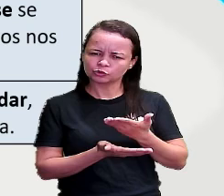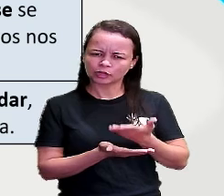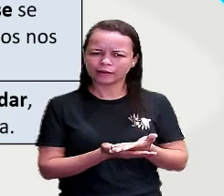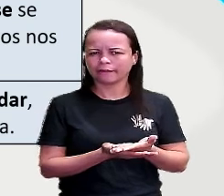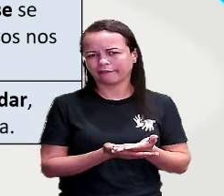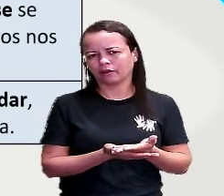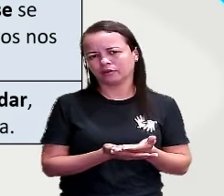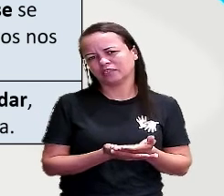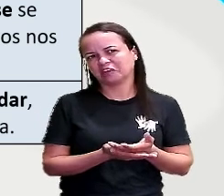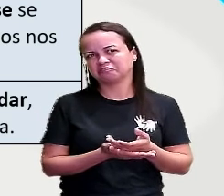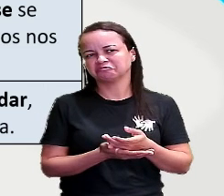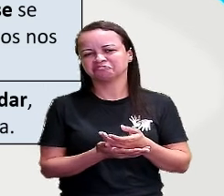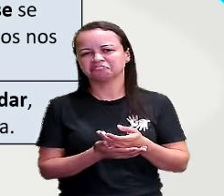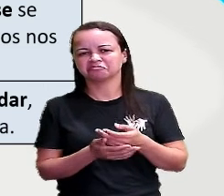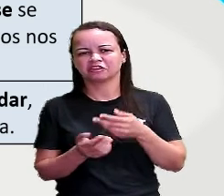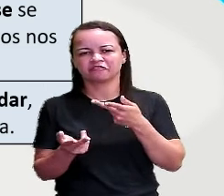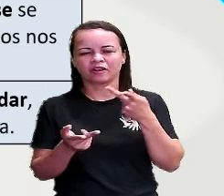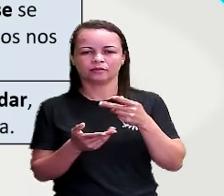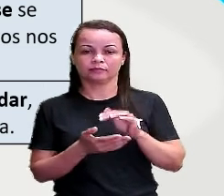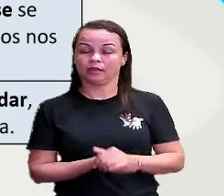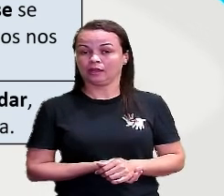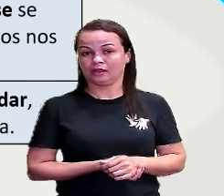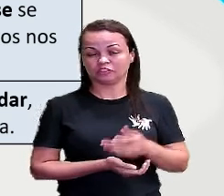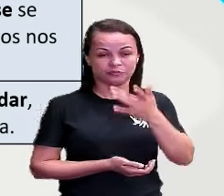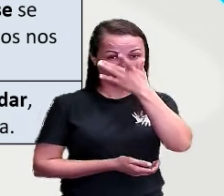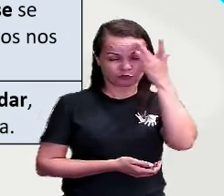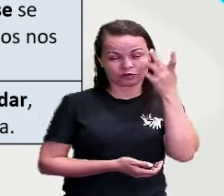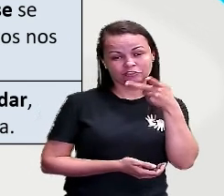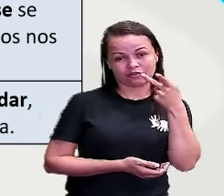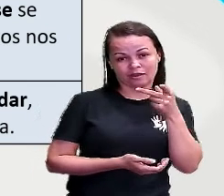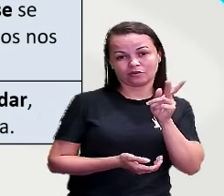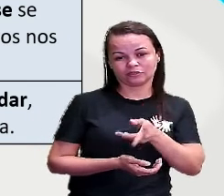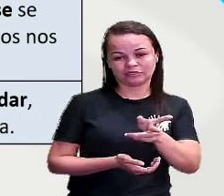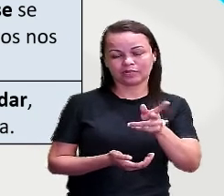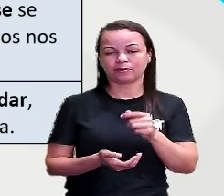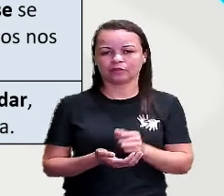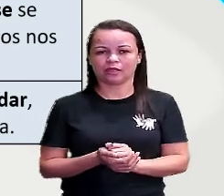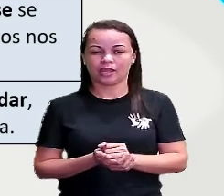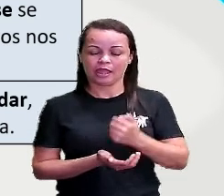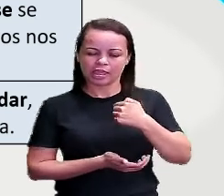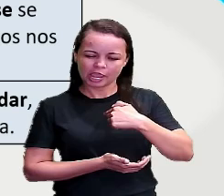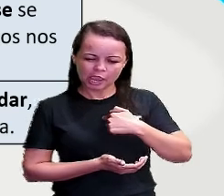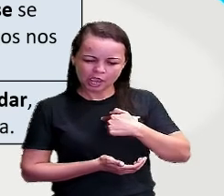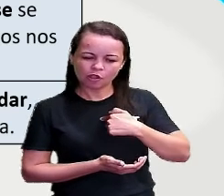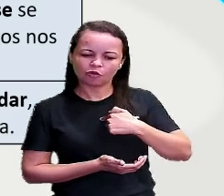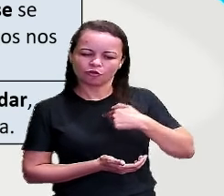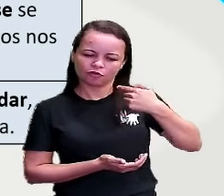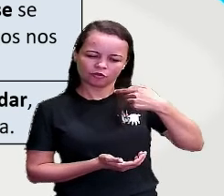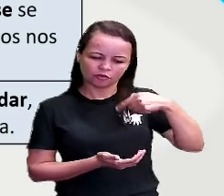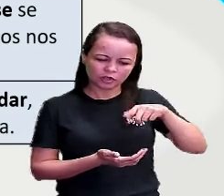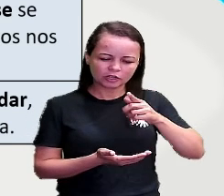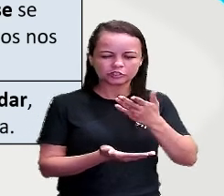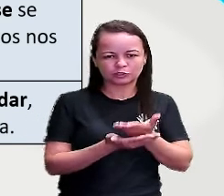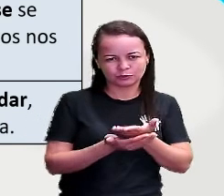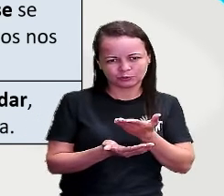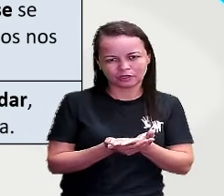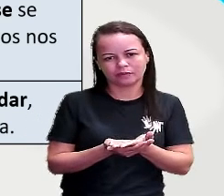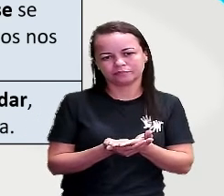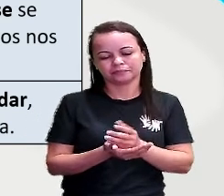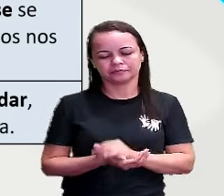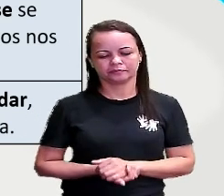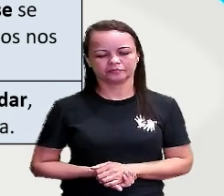Geralmente, as pessoas falam. Eu vou estudar. Então, aí é um futuro do presente. É algo que vai acontecer. Já o futuro do